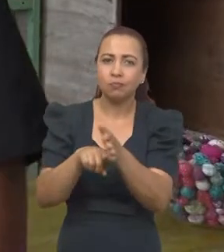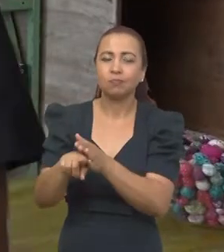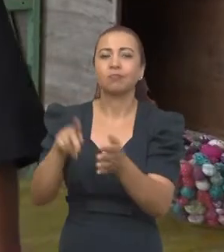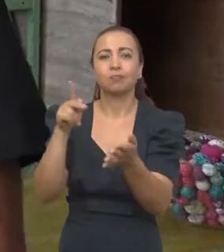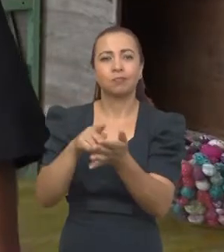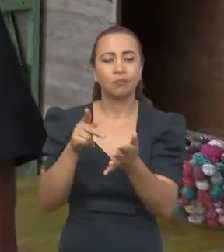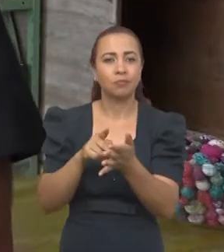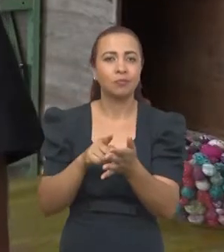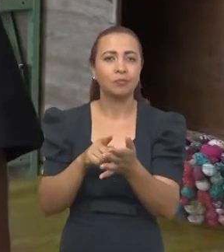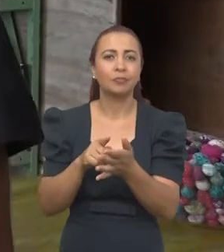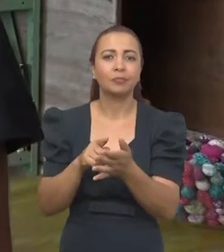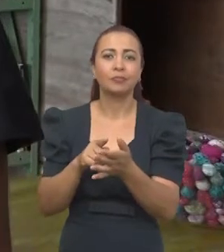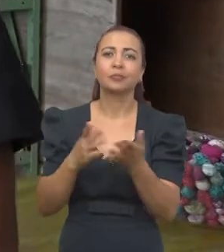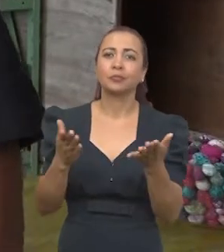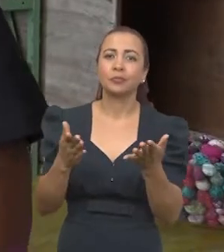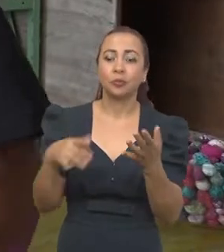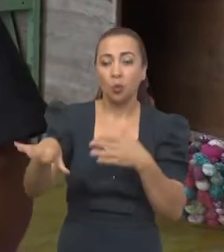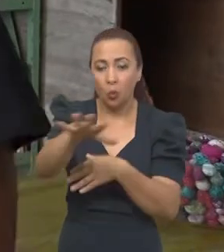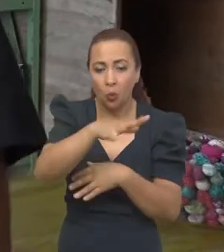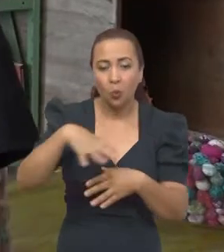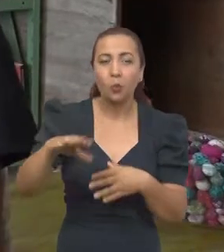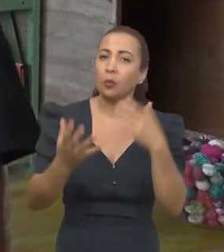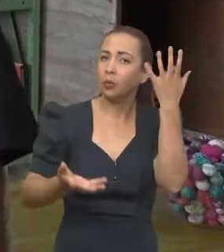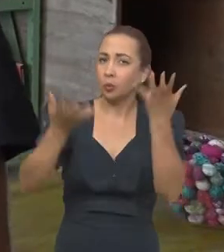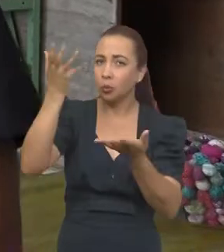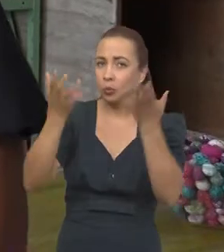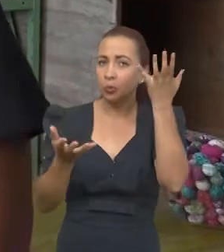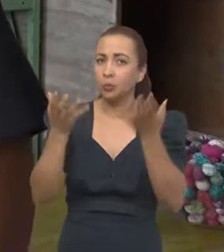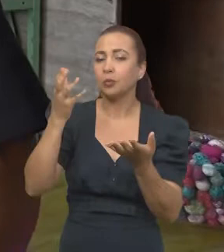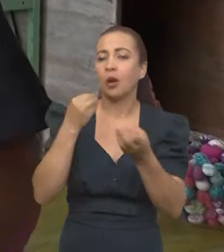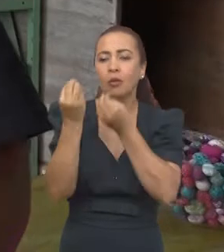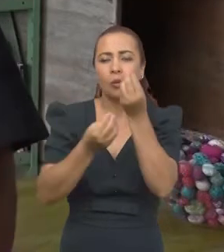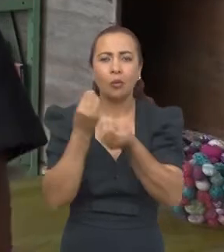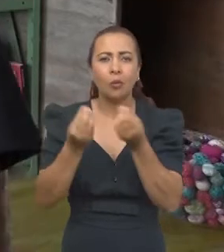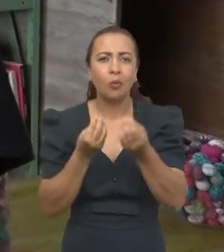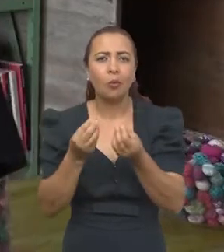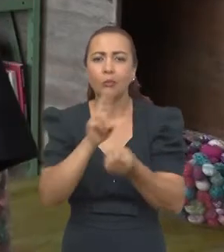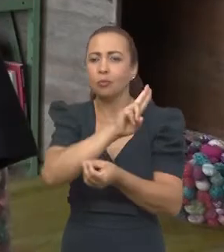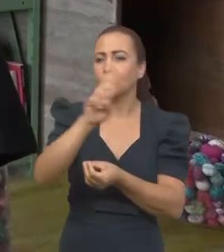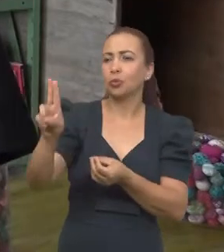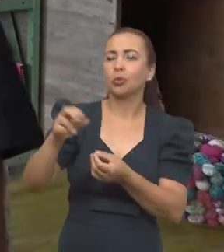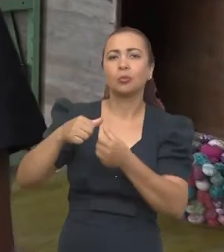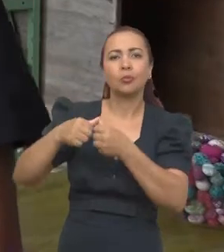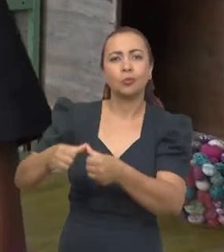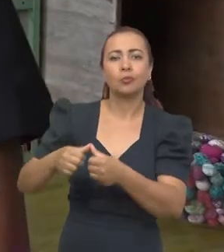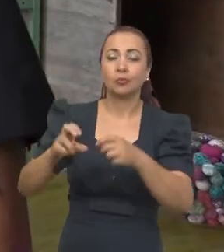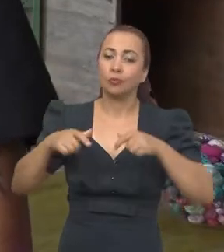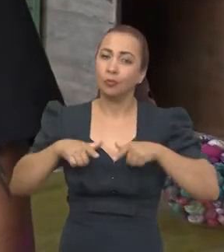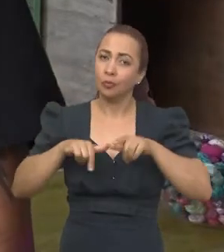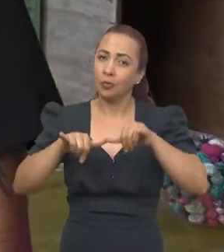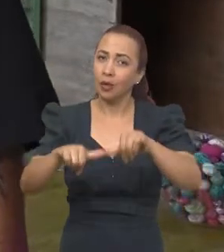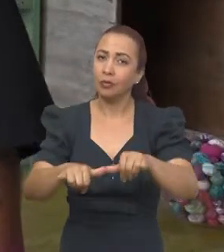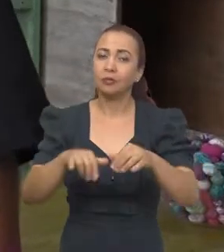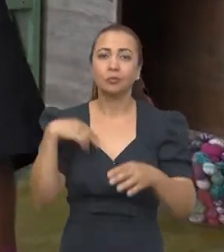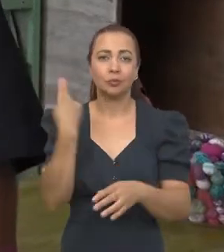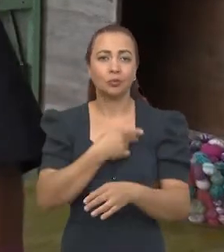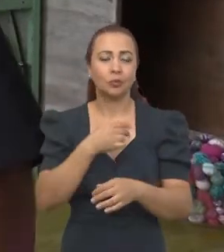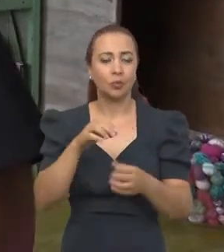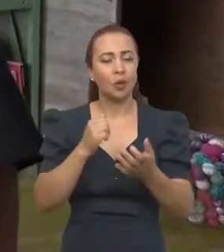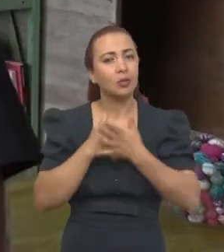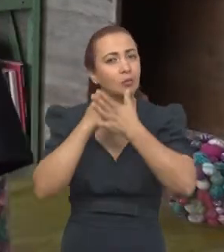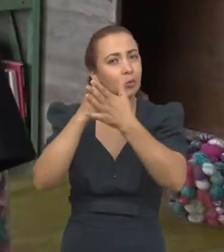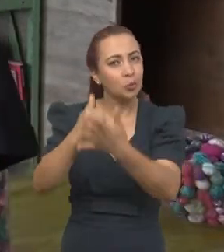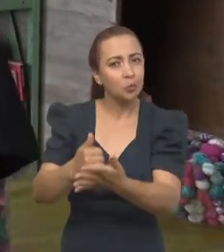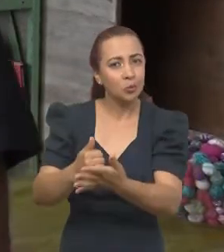pesquisou, na verdade, o cenário econômico, como a marca dela se situa no mercado, a gente